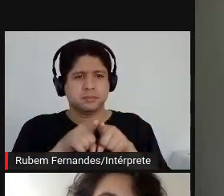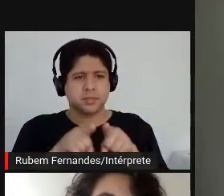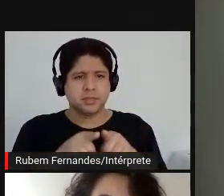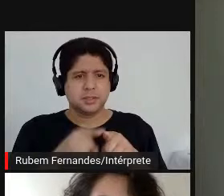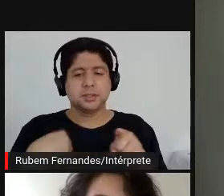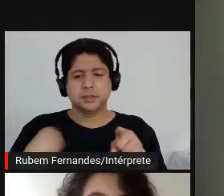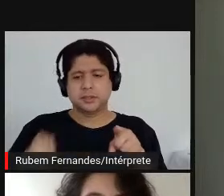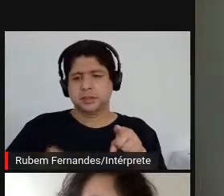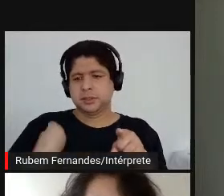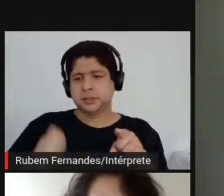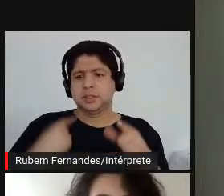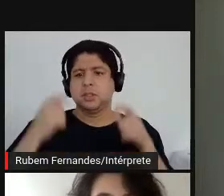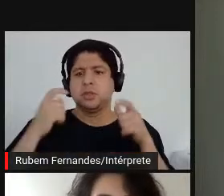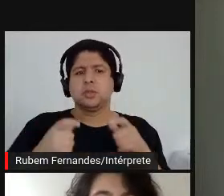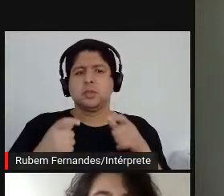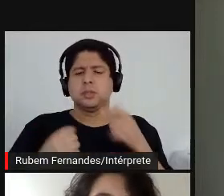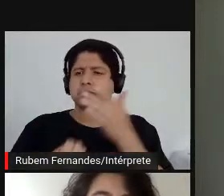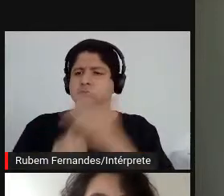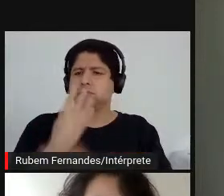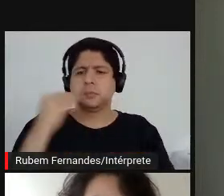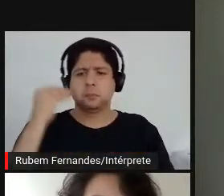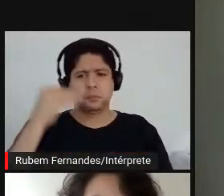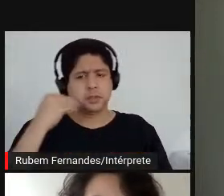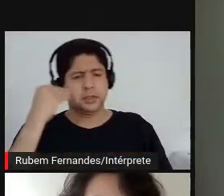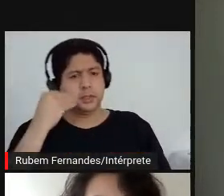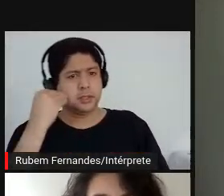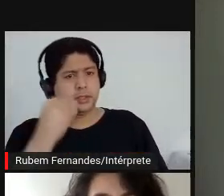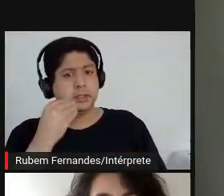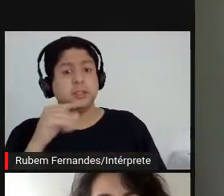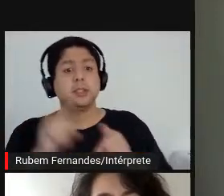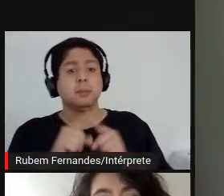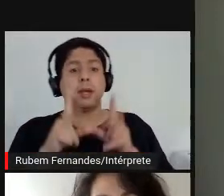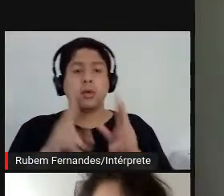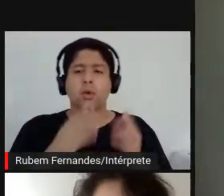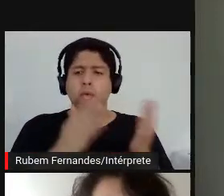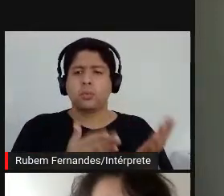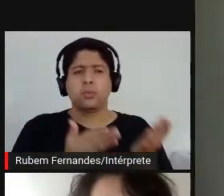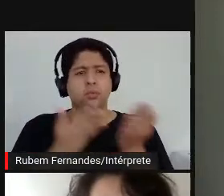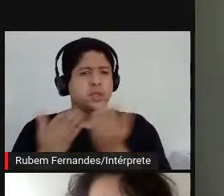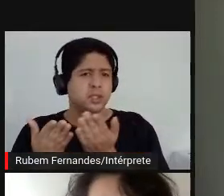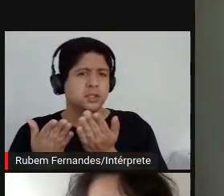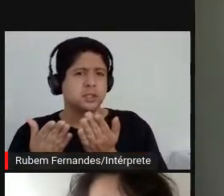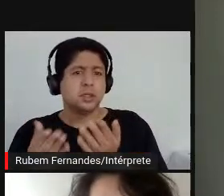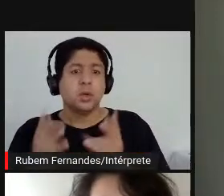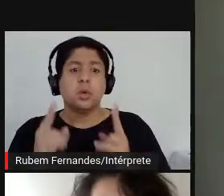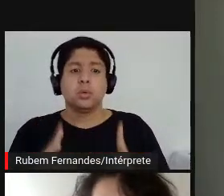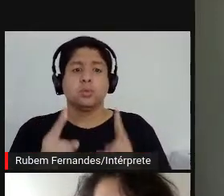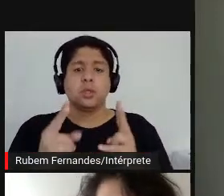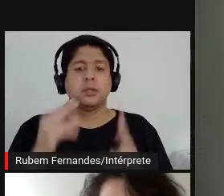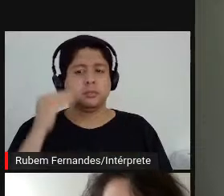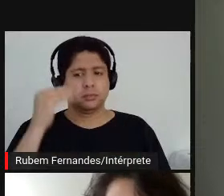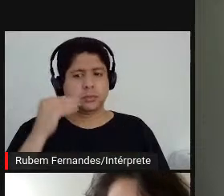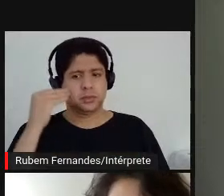ali como um registro de uma experiência e um convite ao mesmo tempo para a continuidade dessa experiência.